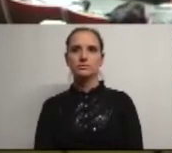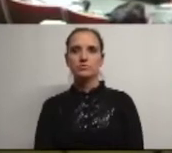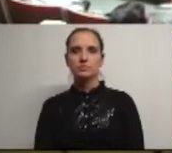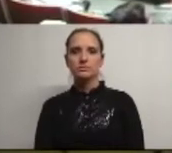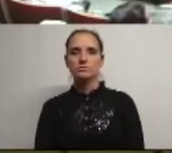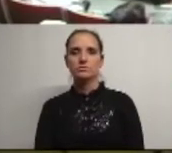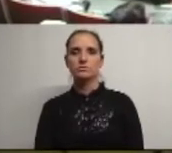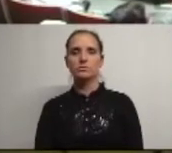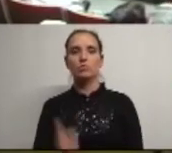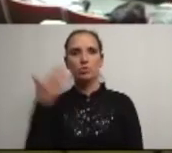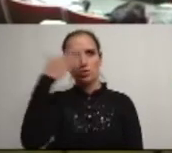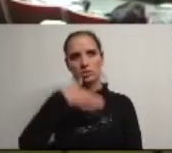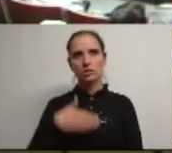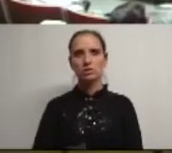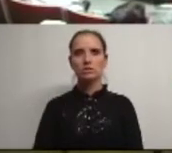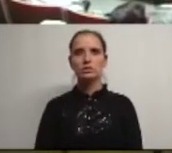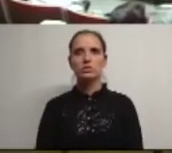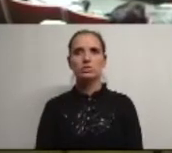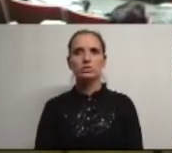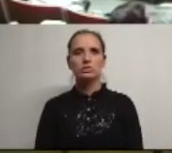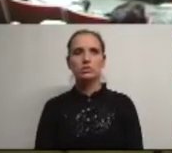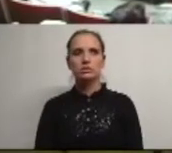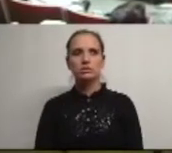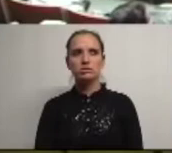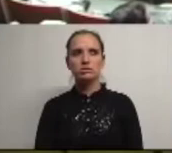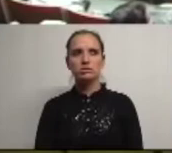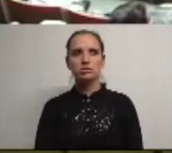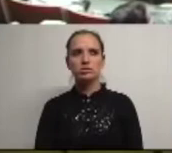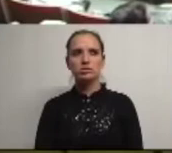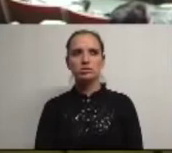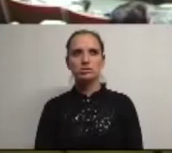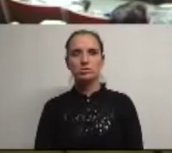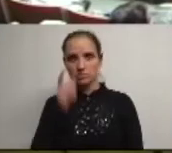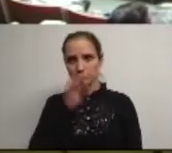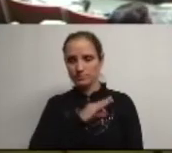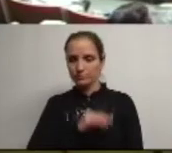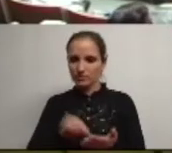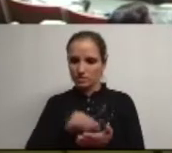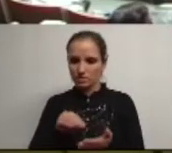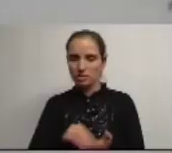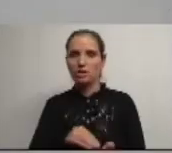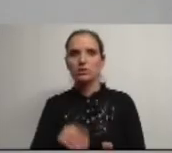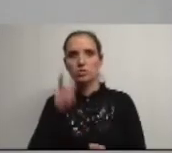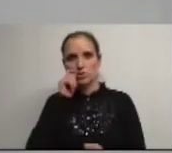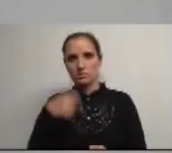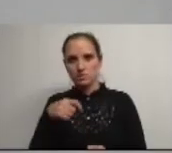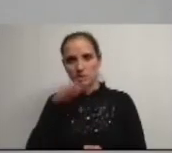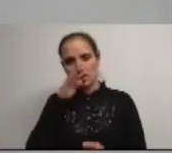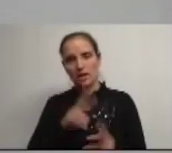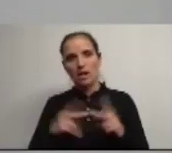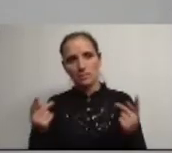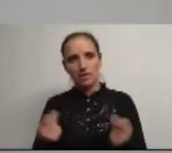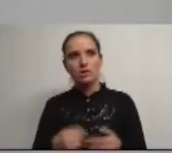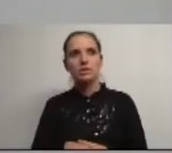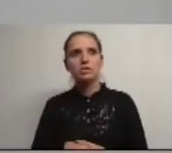muito boa noite senhor presidente da assembleia senhoras secretárias senhor presidente da câmara